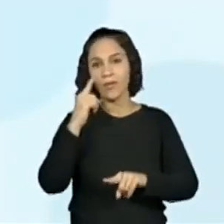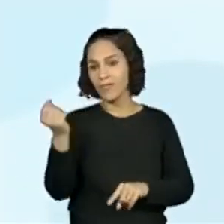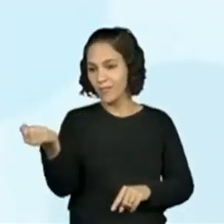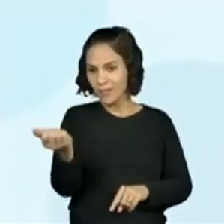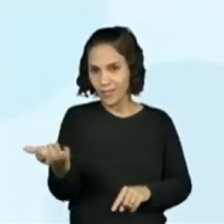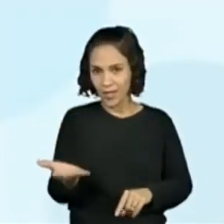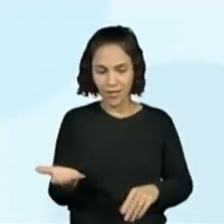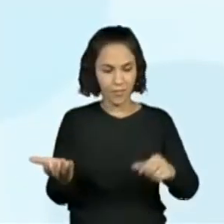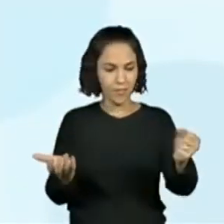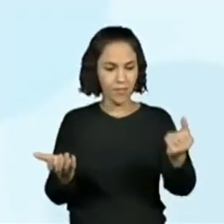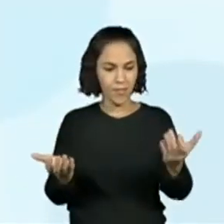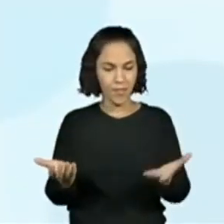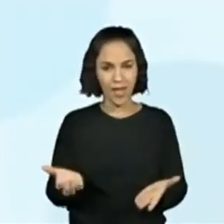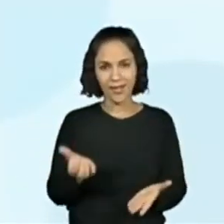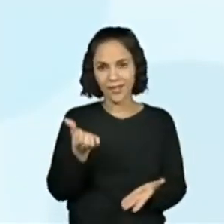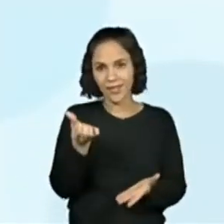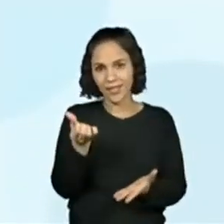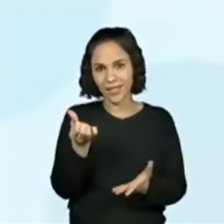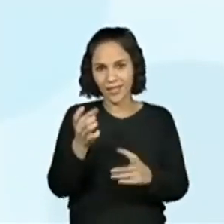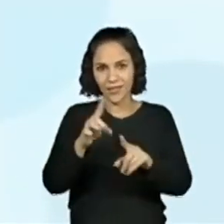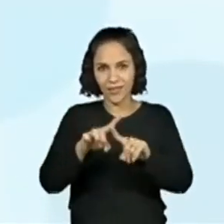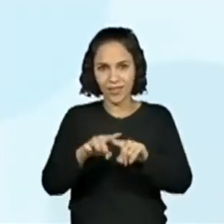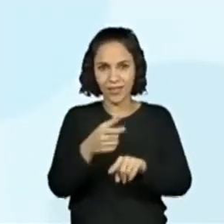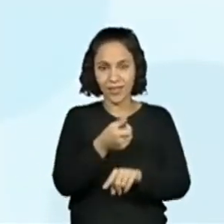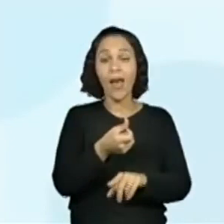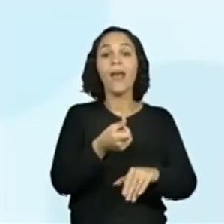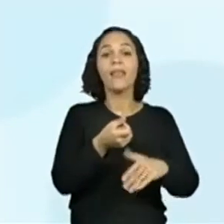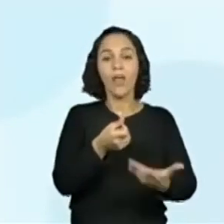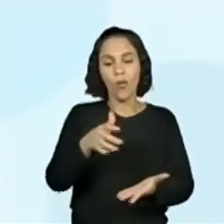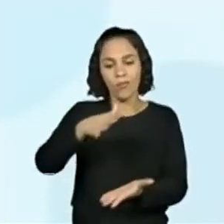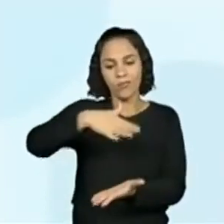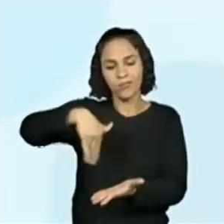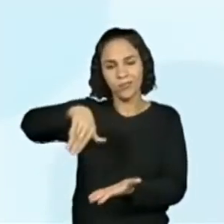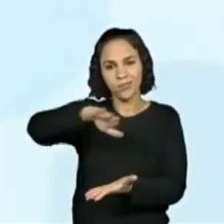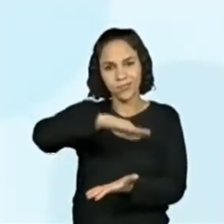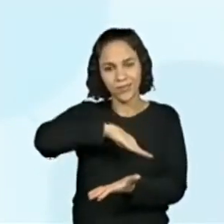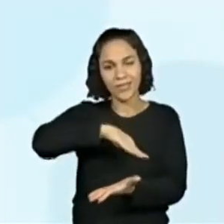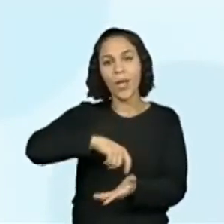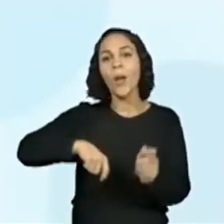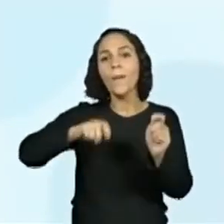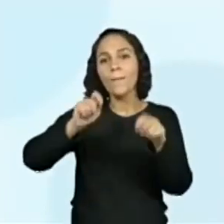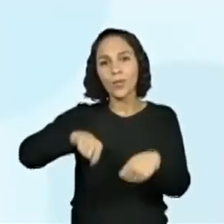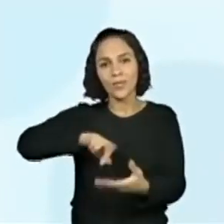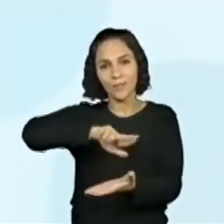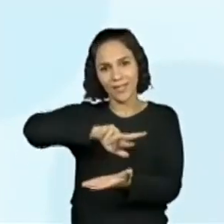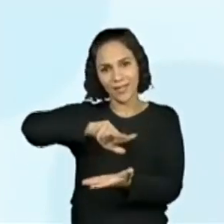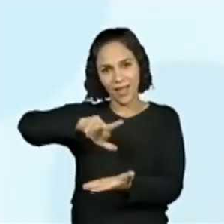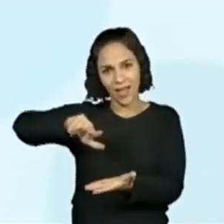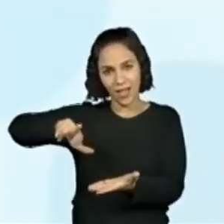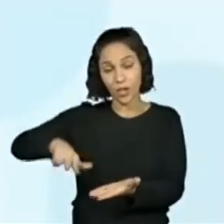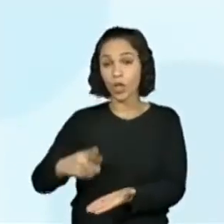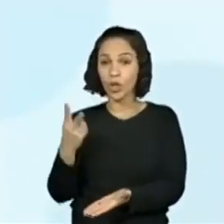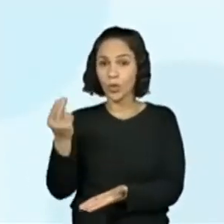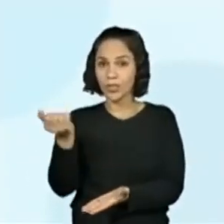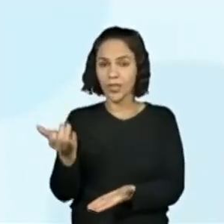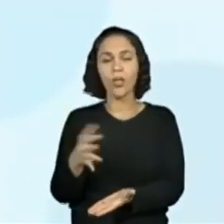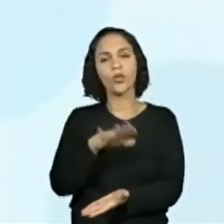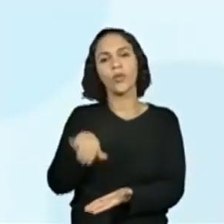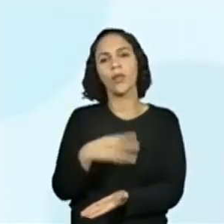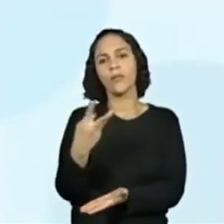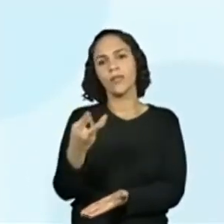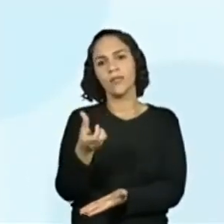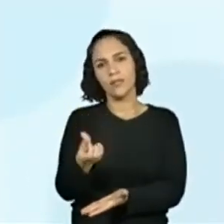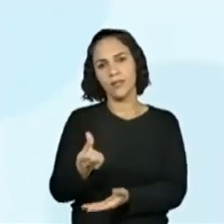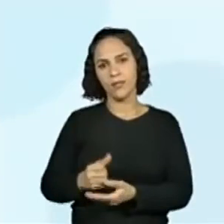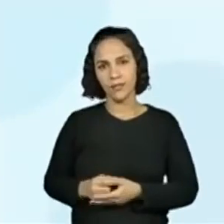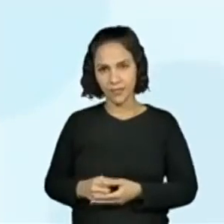seis. Então, o espaço amostral do jogo de dois dados é... Trinta e seis.